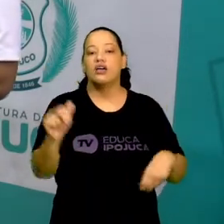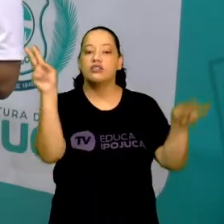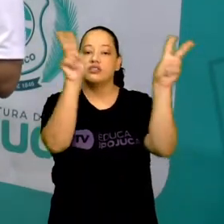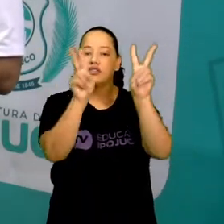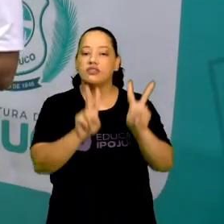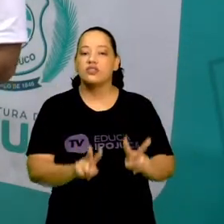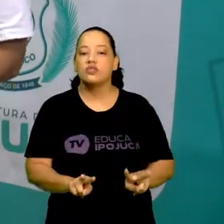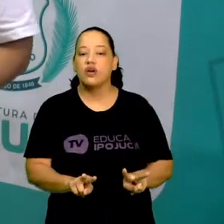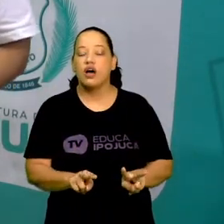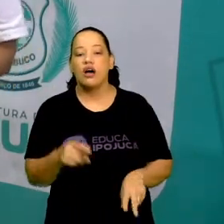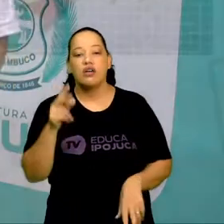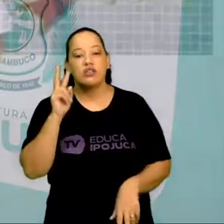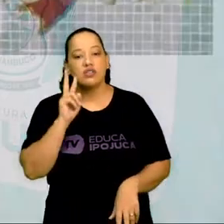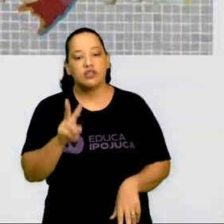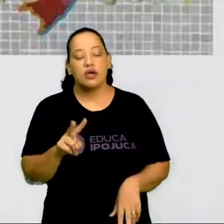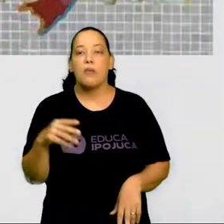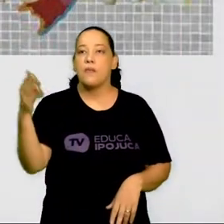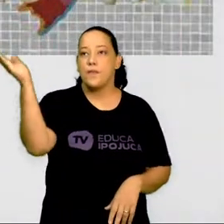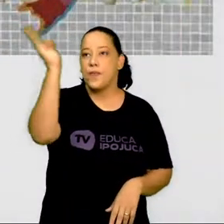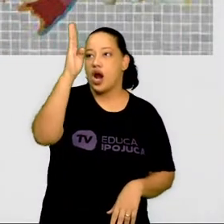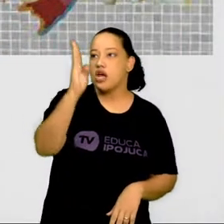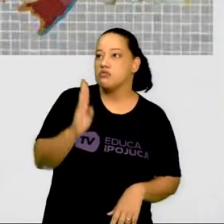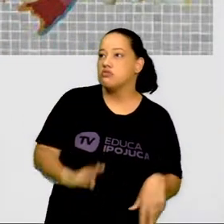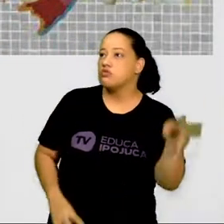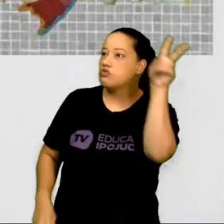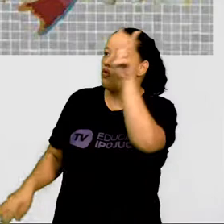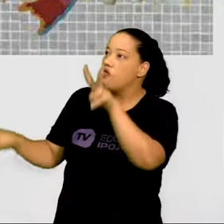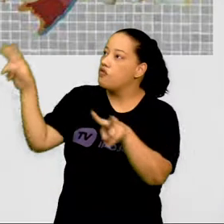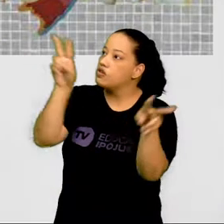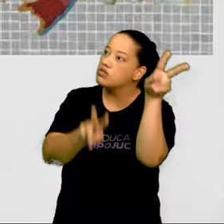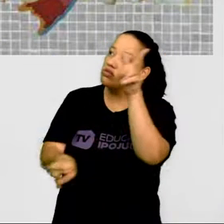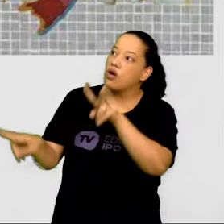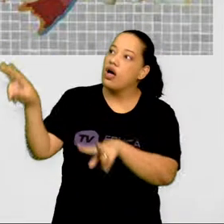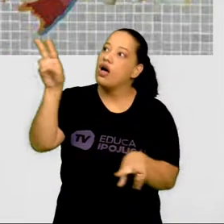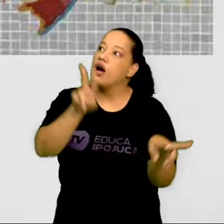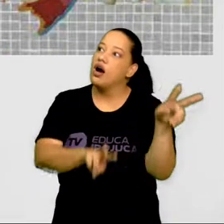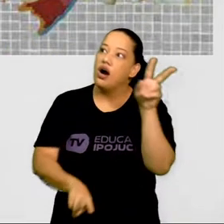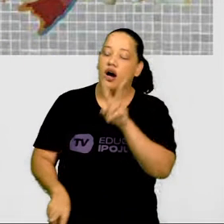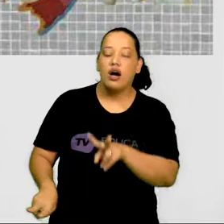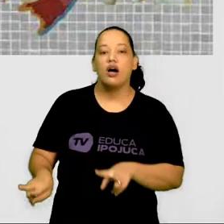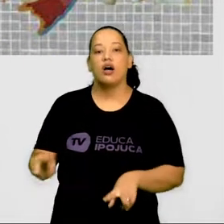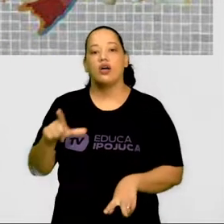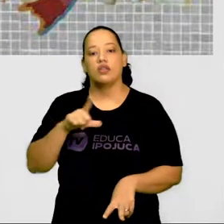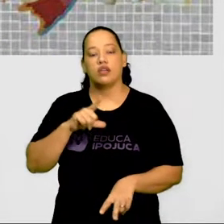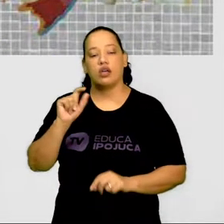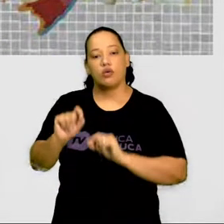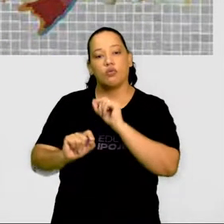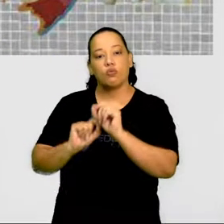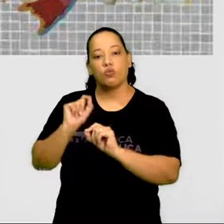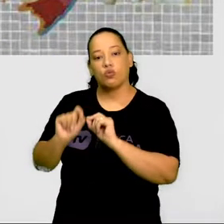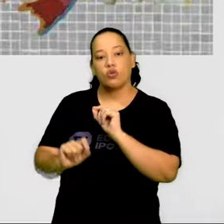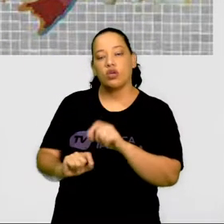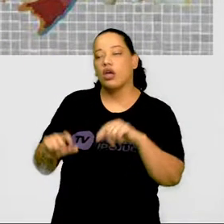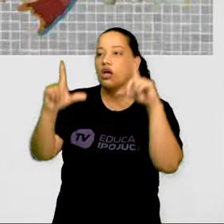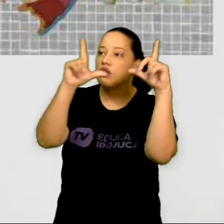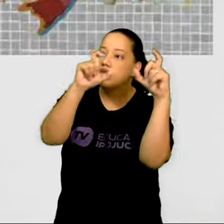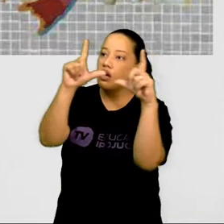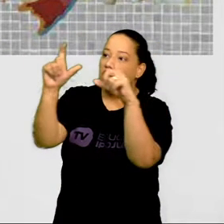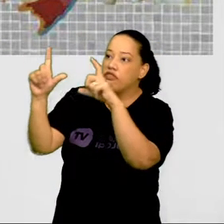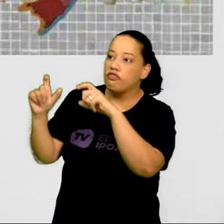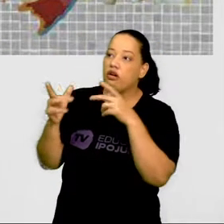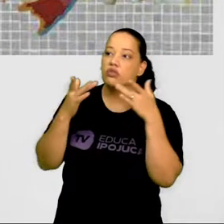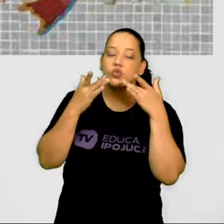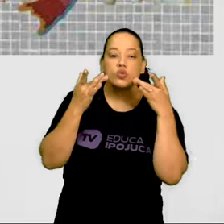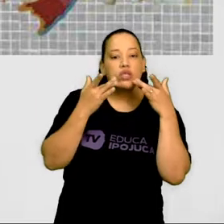contexto Brasil visual, onde tem um processo de registro de uma fotografia no